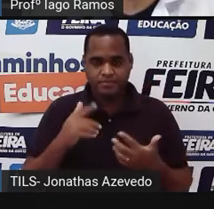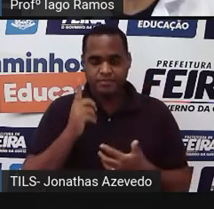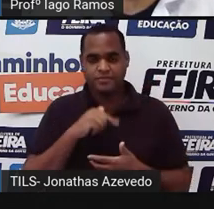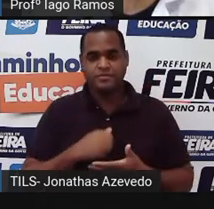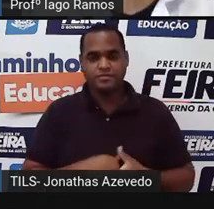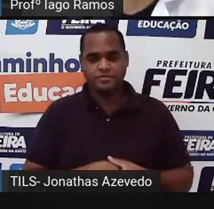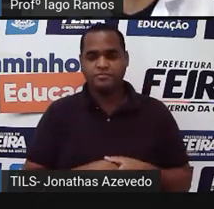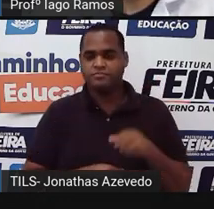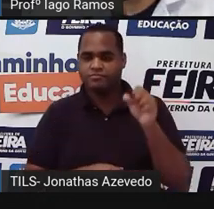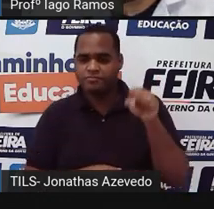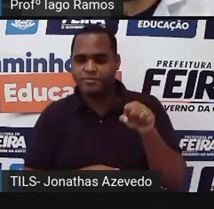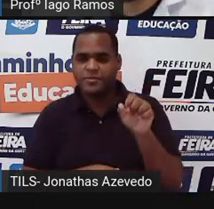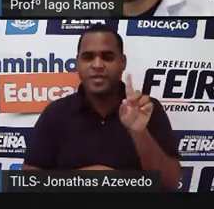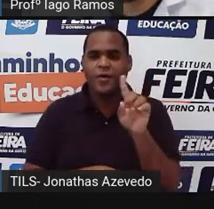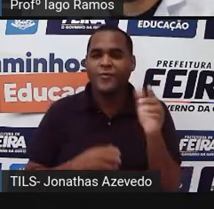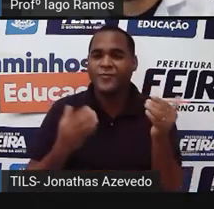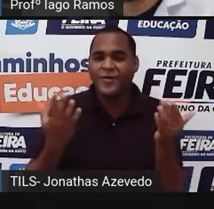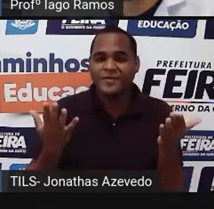sim ou não